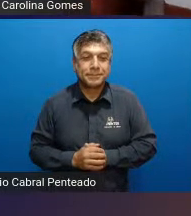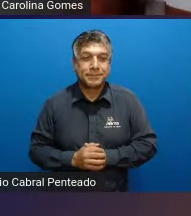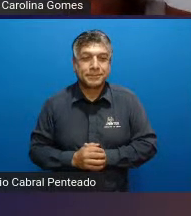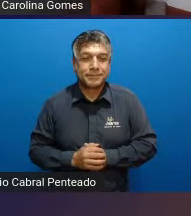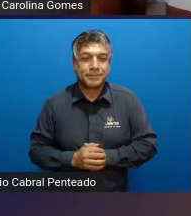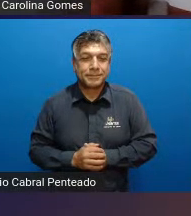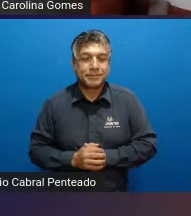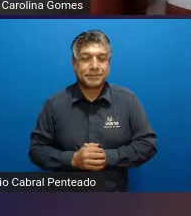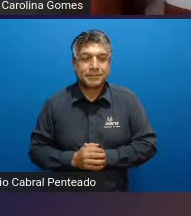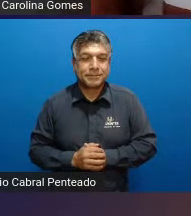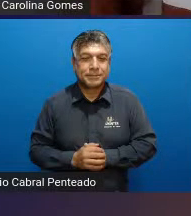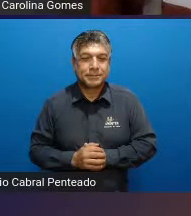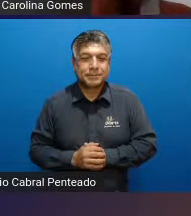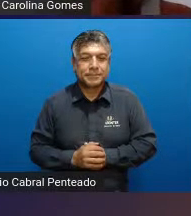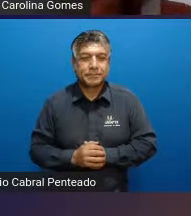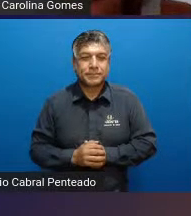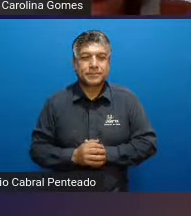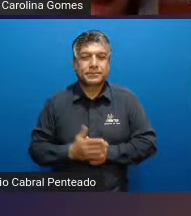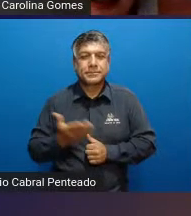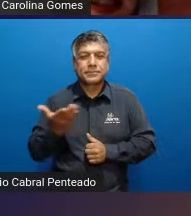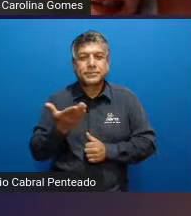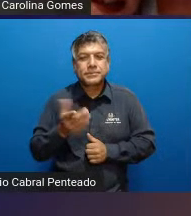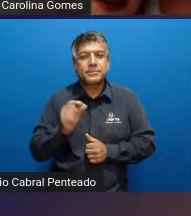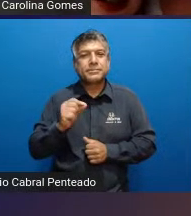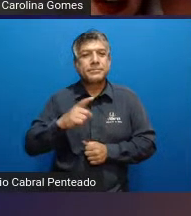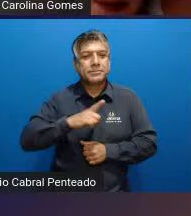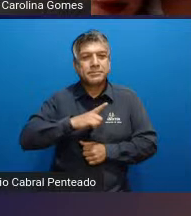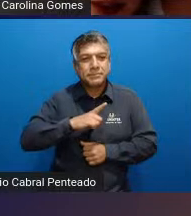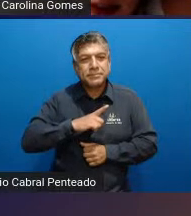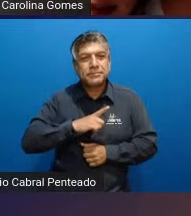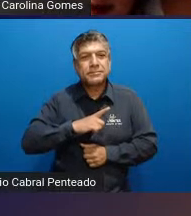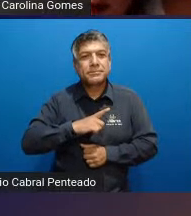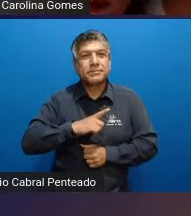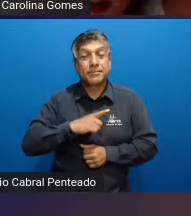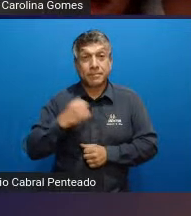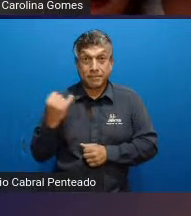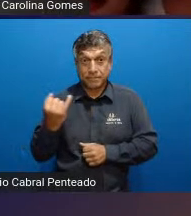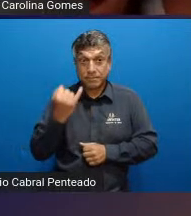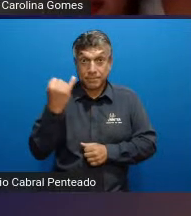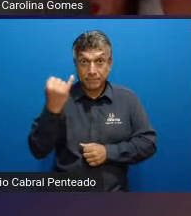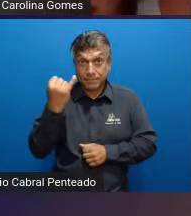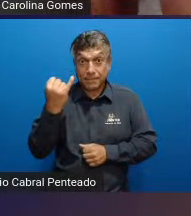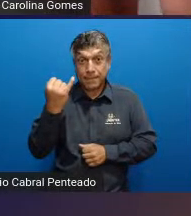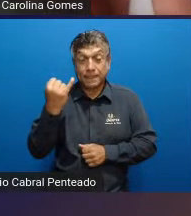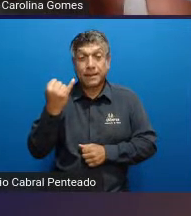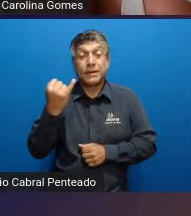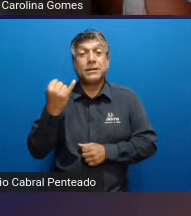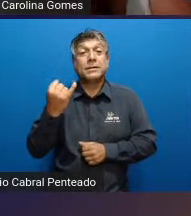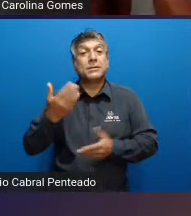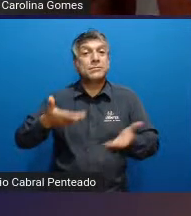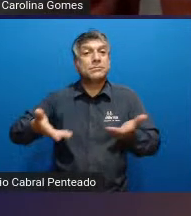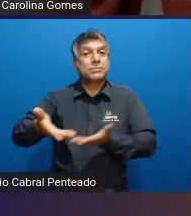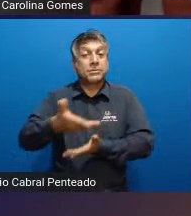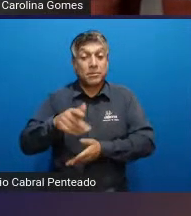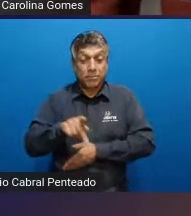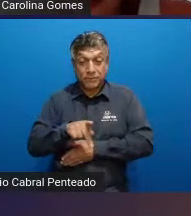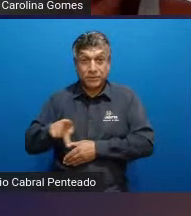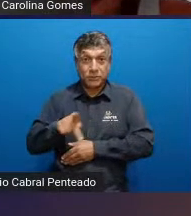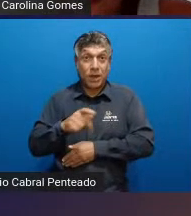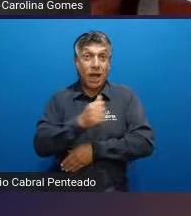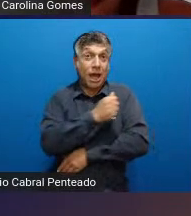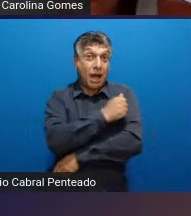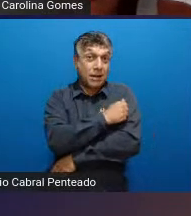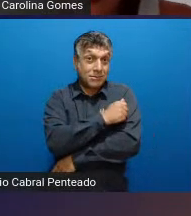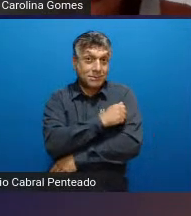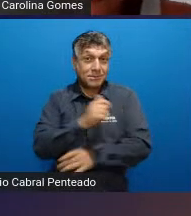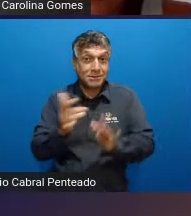como considerações finais então a gente tem a importância do vínculo sócio-afetivo entre o professor e o aluno no